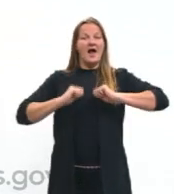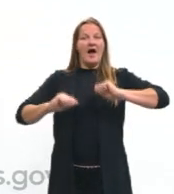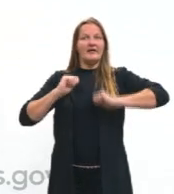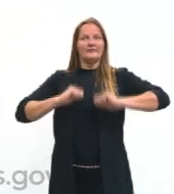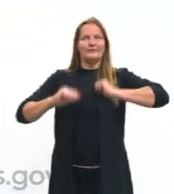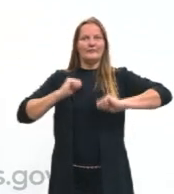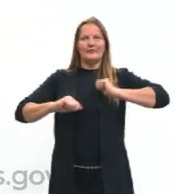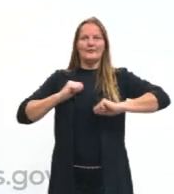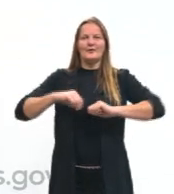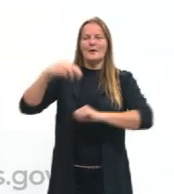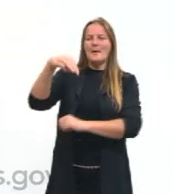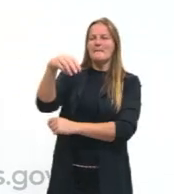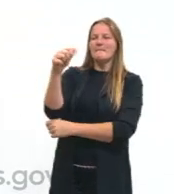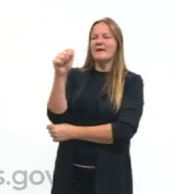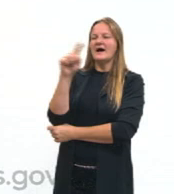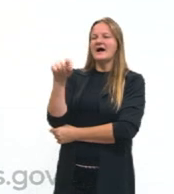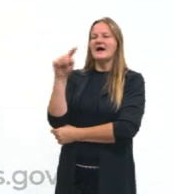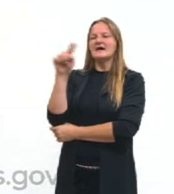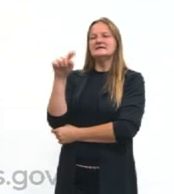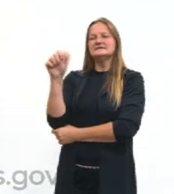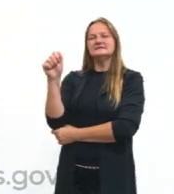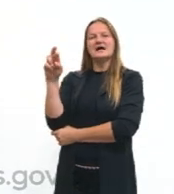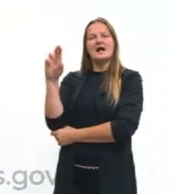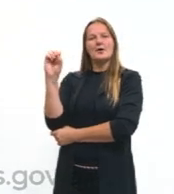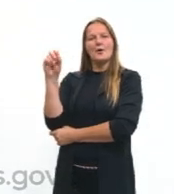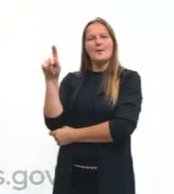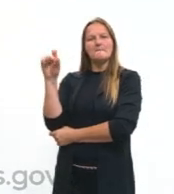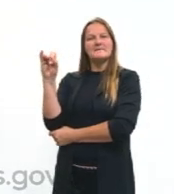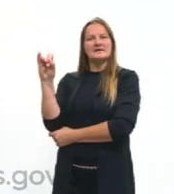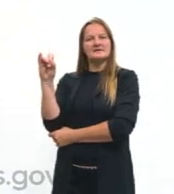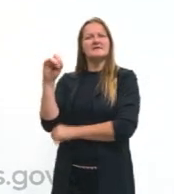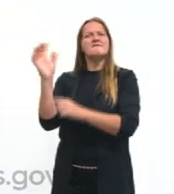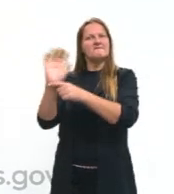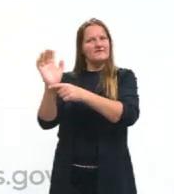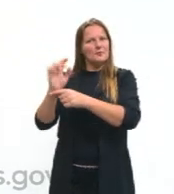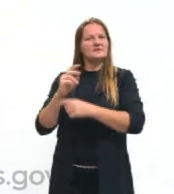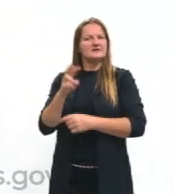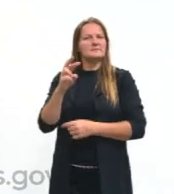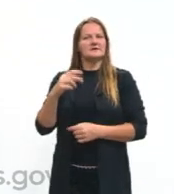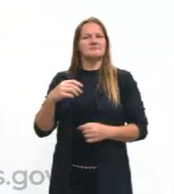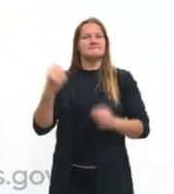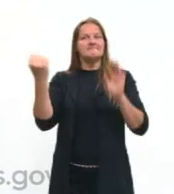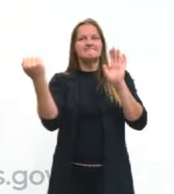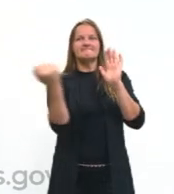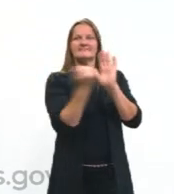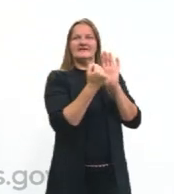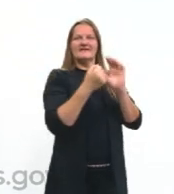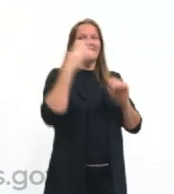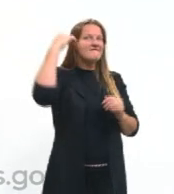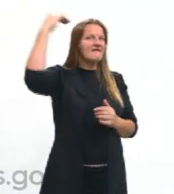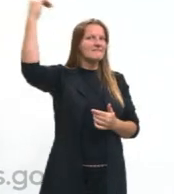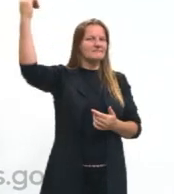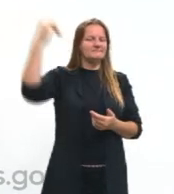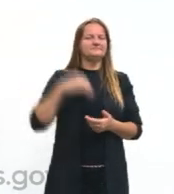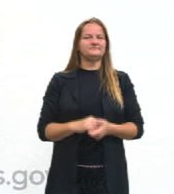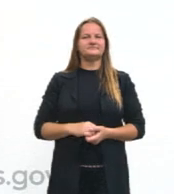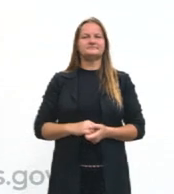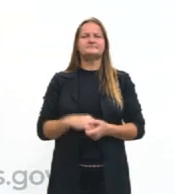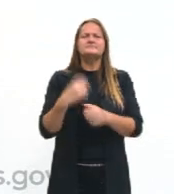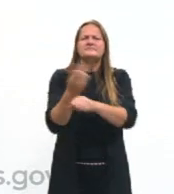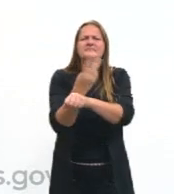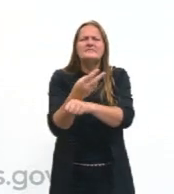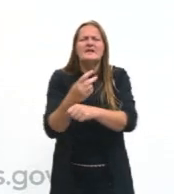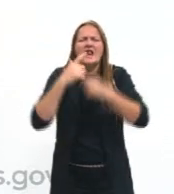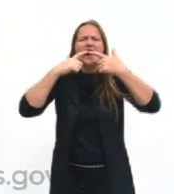em 32 filmes. Seguindo as rotas dos bandeirantes paulistas em busca de ouro, os